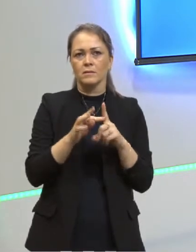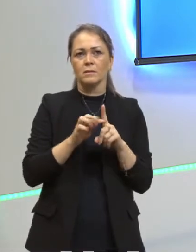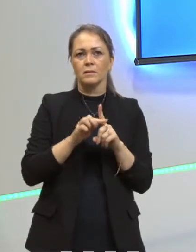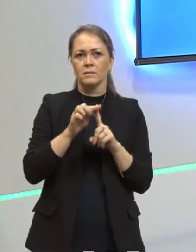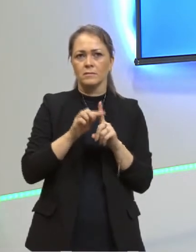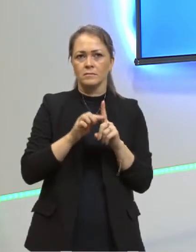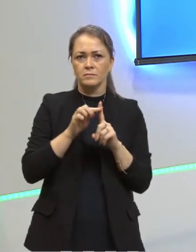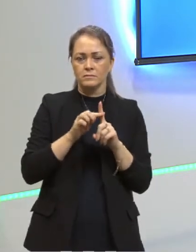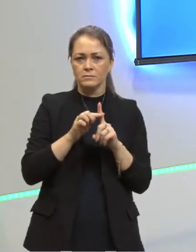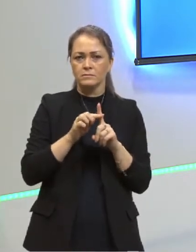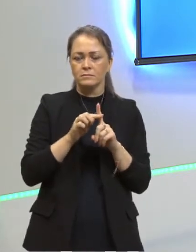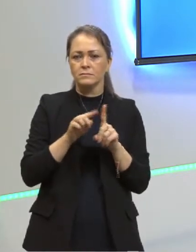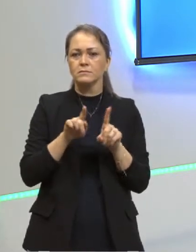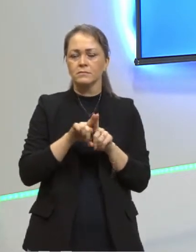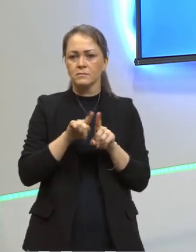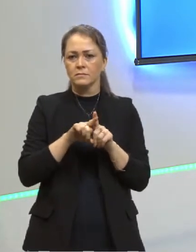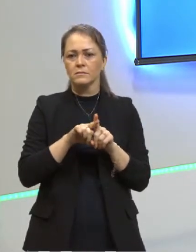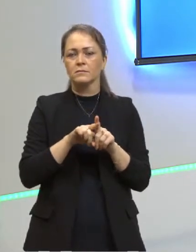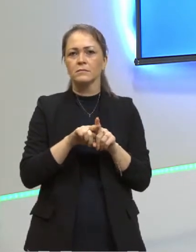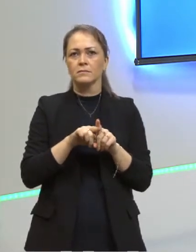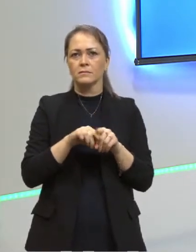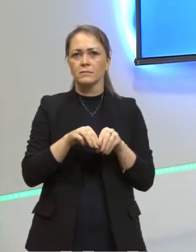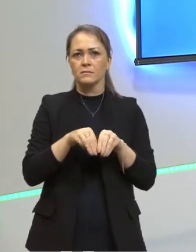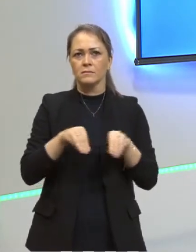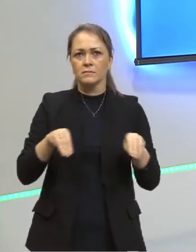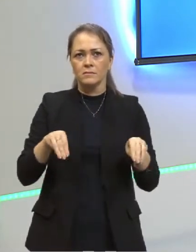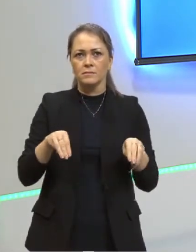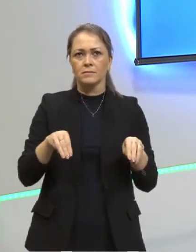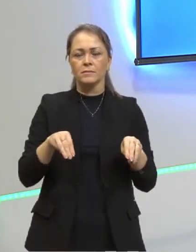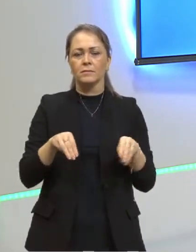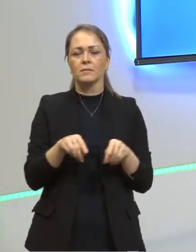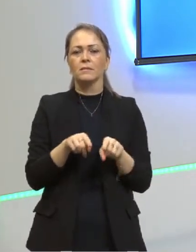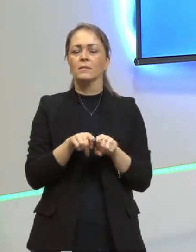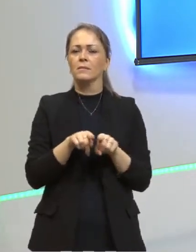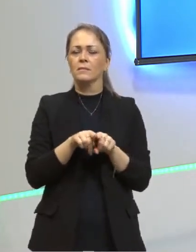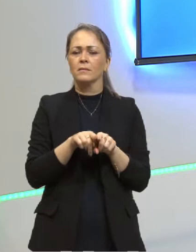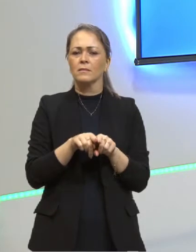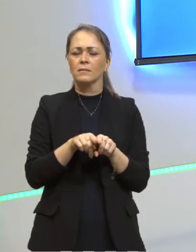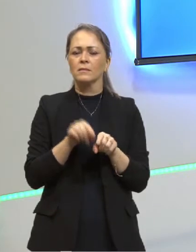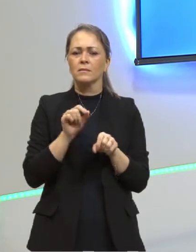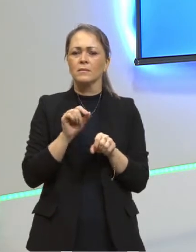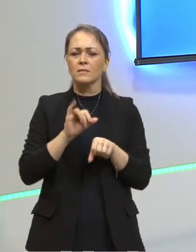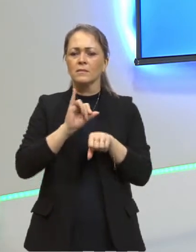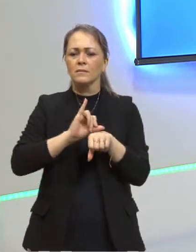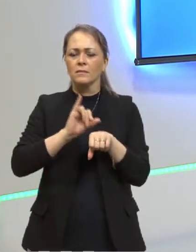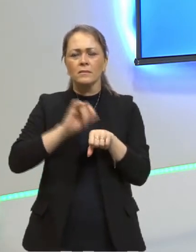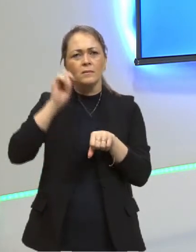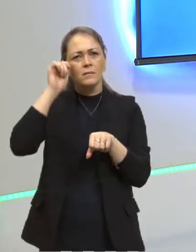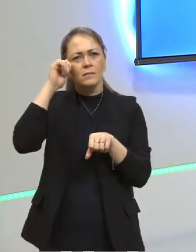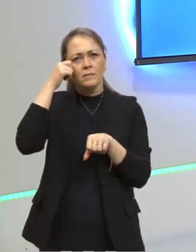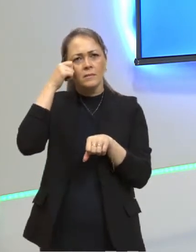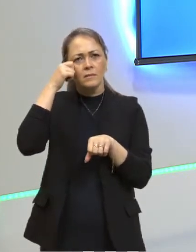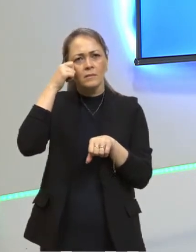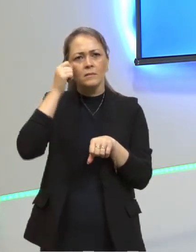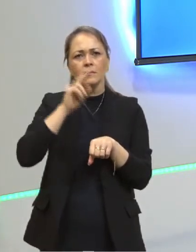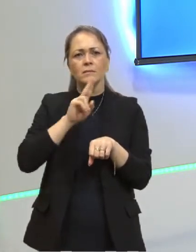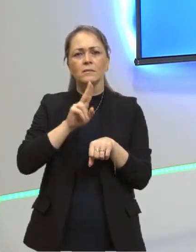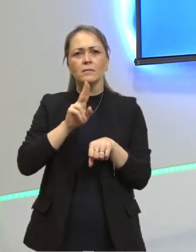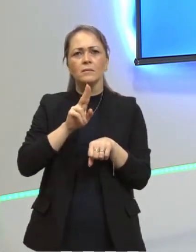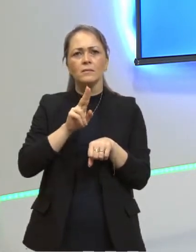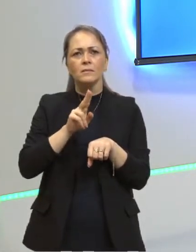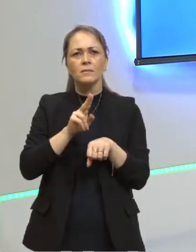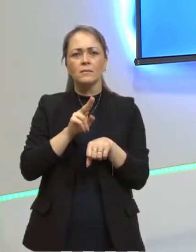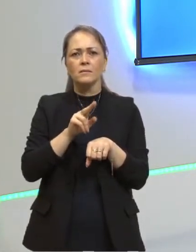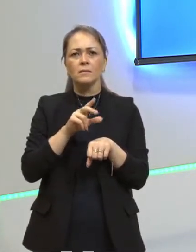Vamos falar agora de um ente físico que se chama corpo negro. Por que esse nome corpo negro? Porque ele tem a